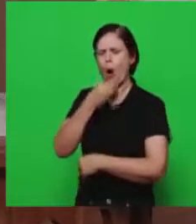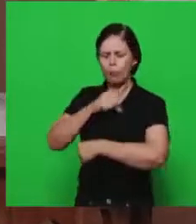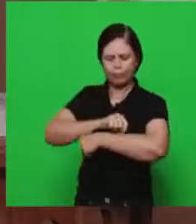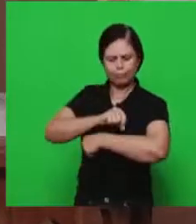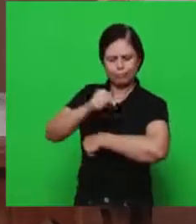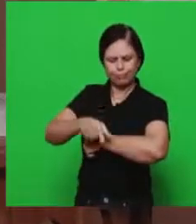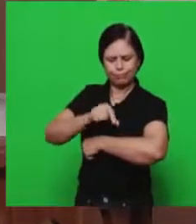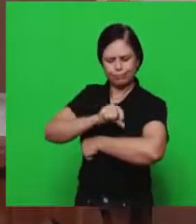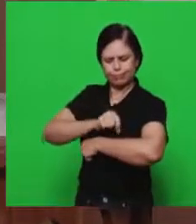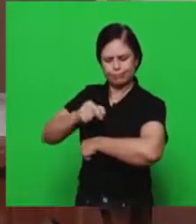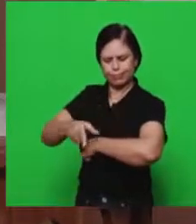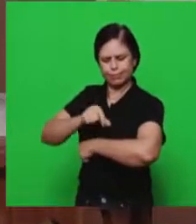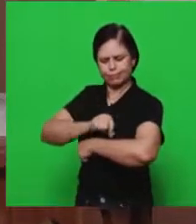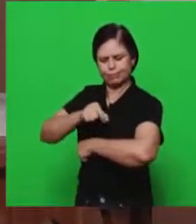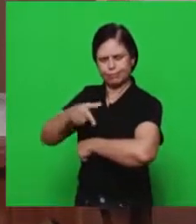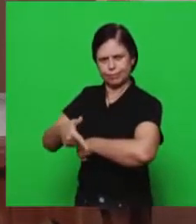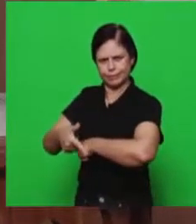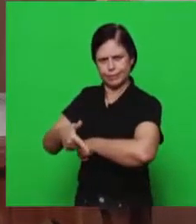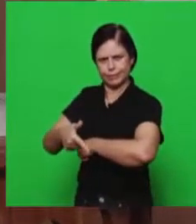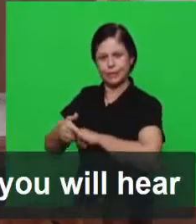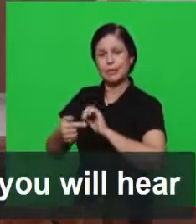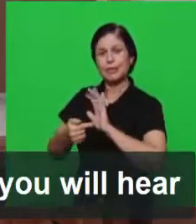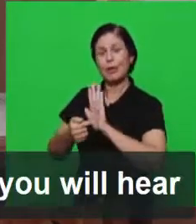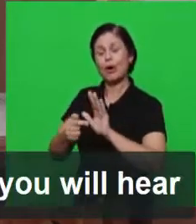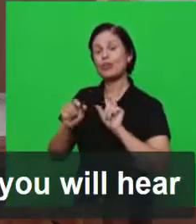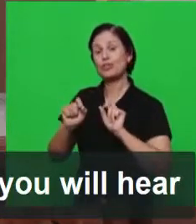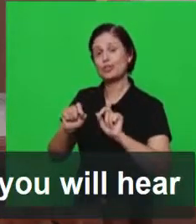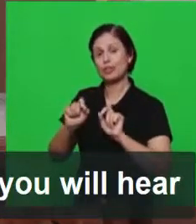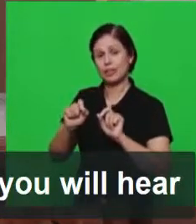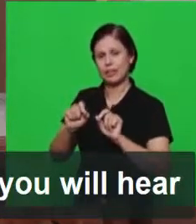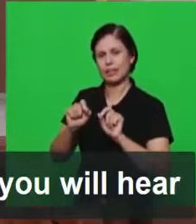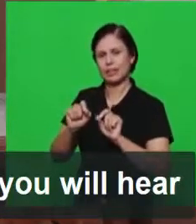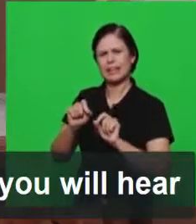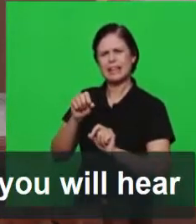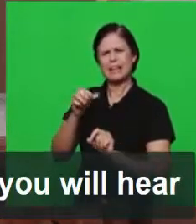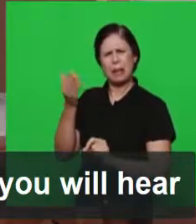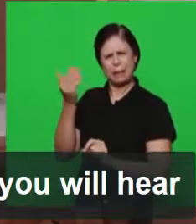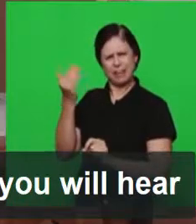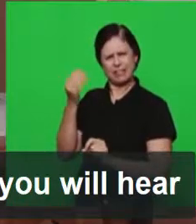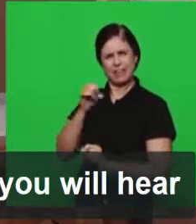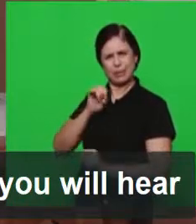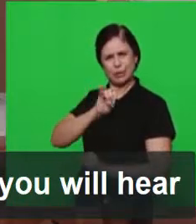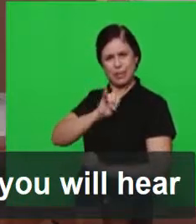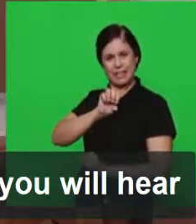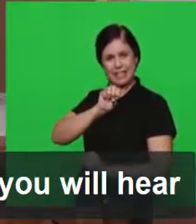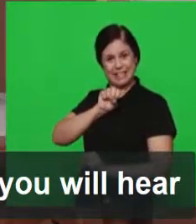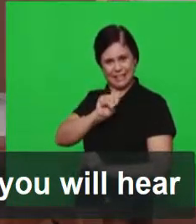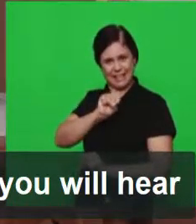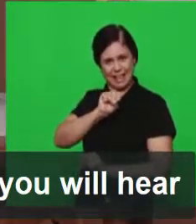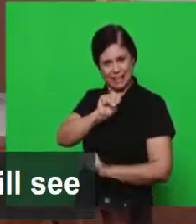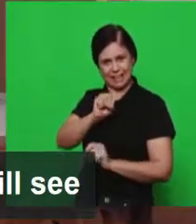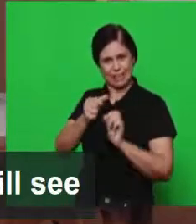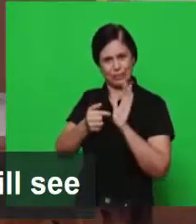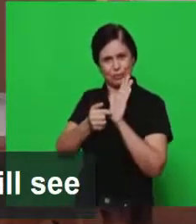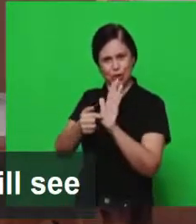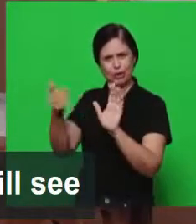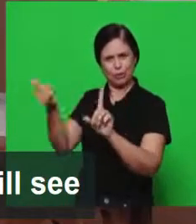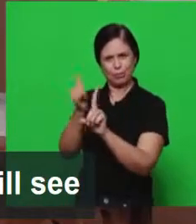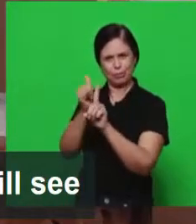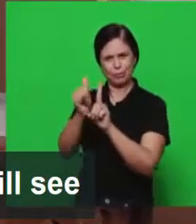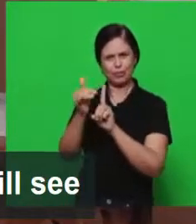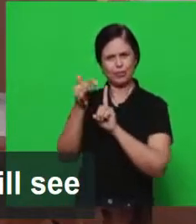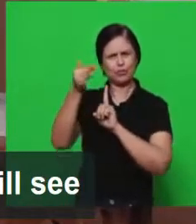seguinte, E nele se cumpre a profecia de Isaías que diz, Ouvindo, ouvireis e não